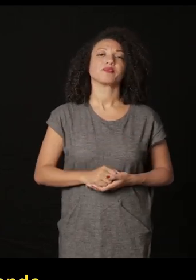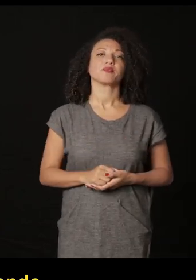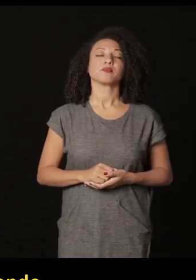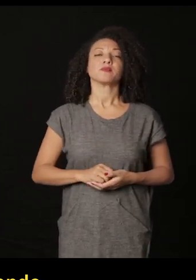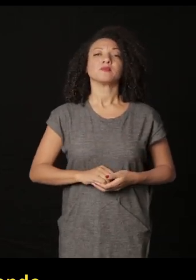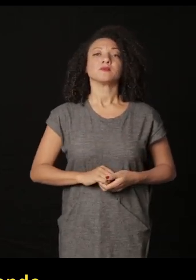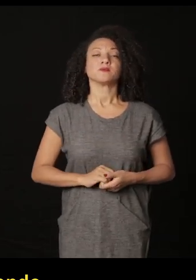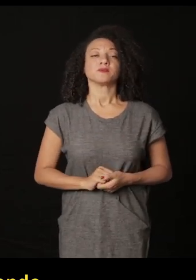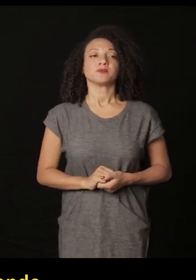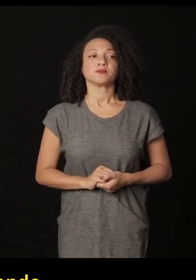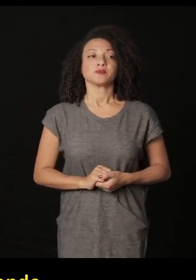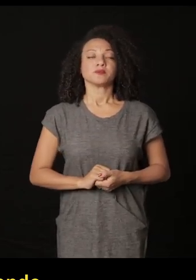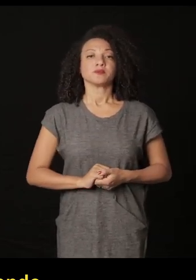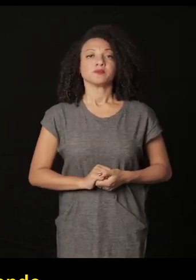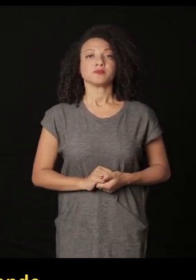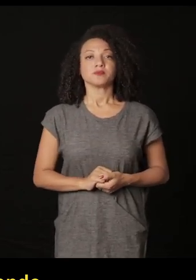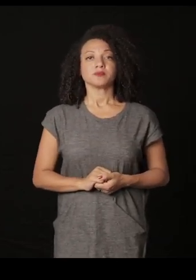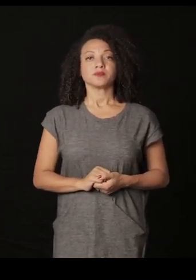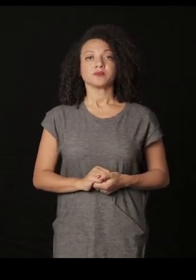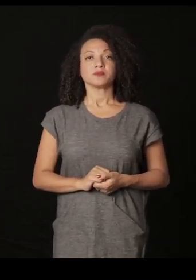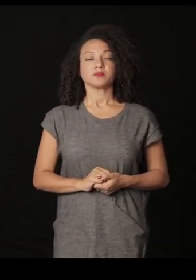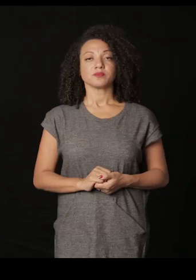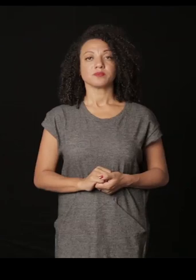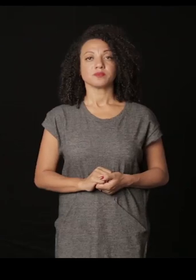citando lendo e interpretando Derrida